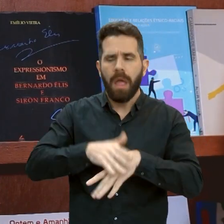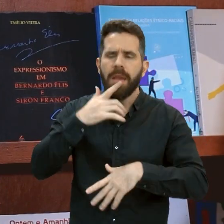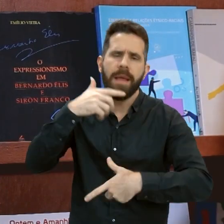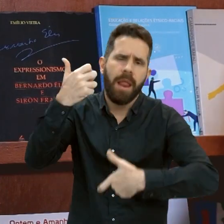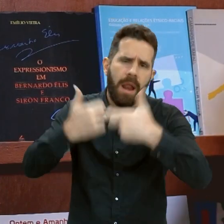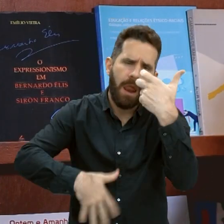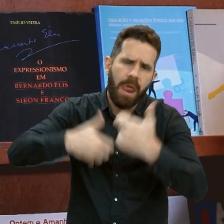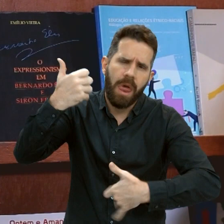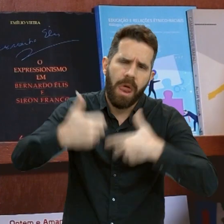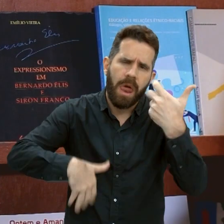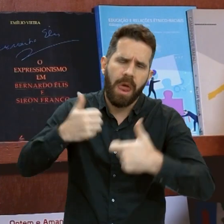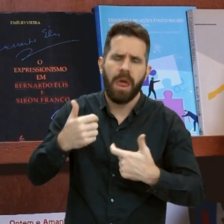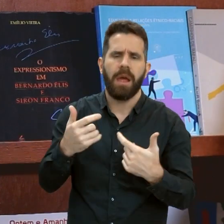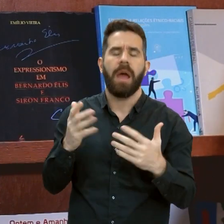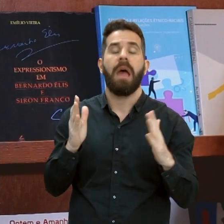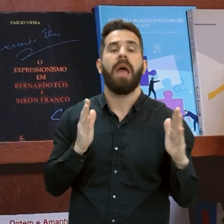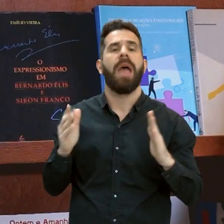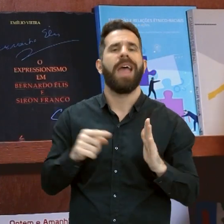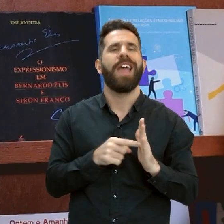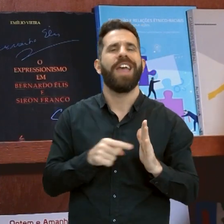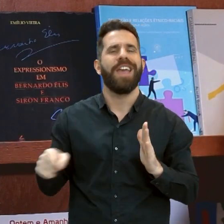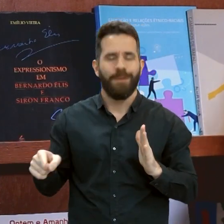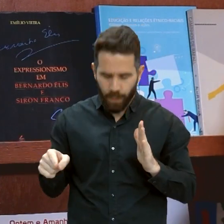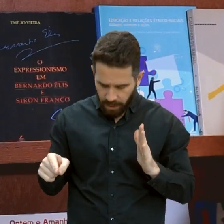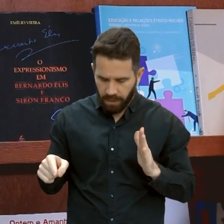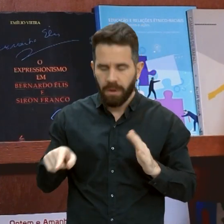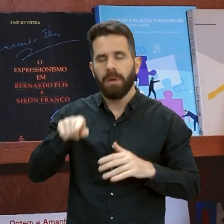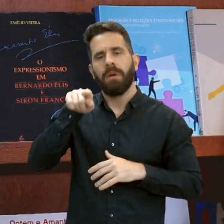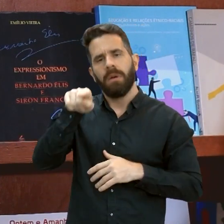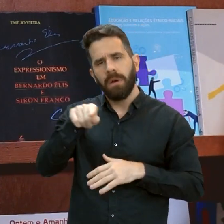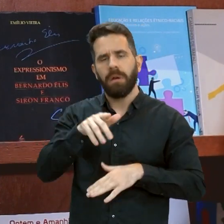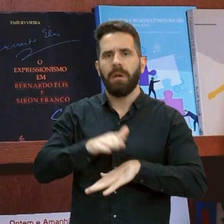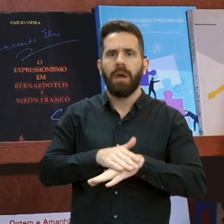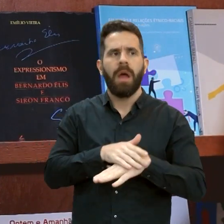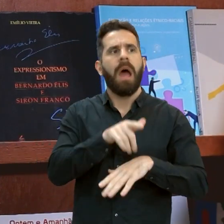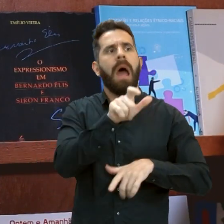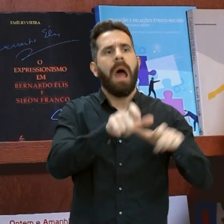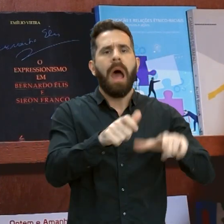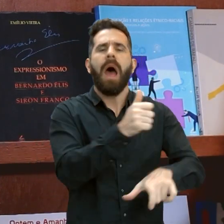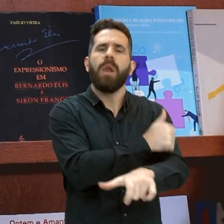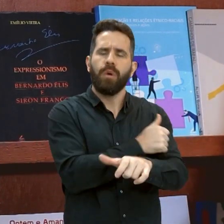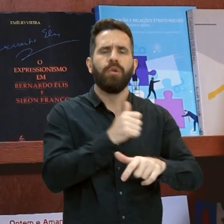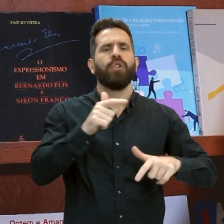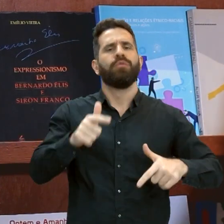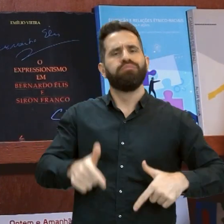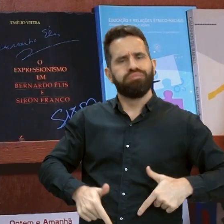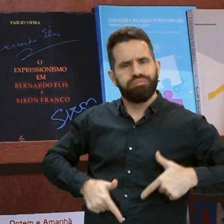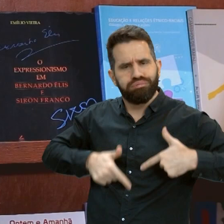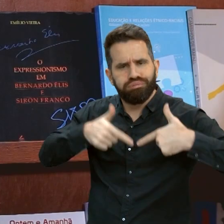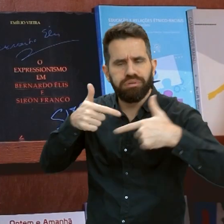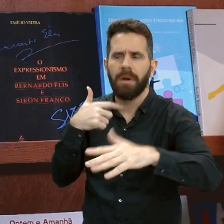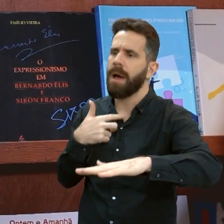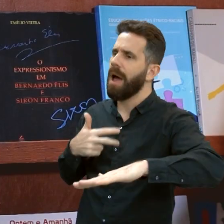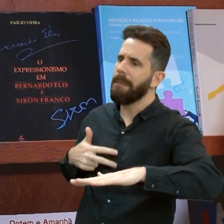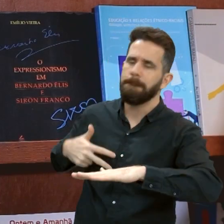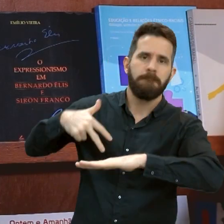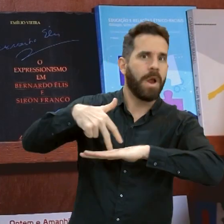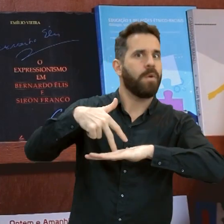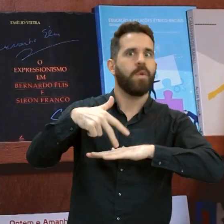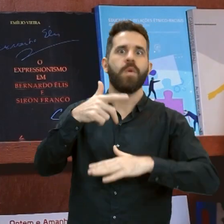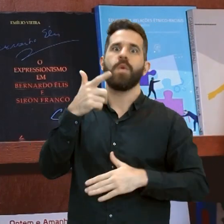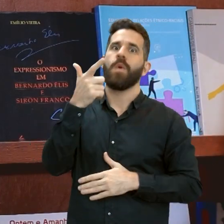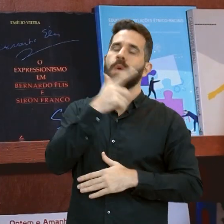a atuação dos estudantes como agentes protagonistas de criação,